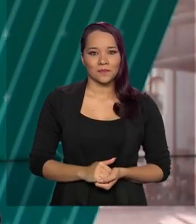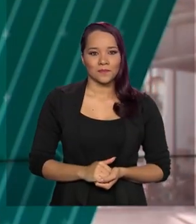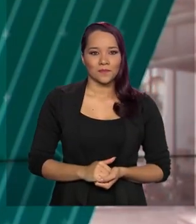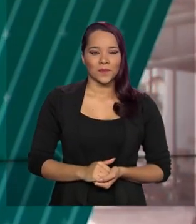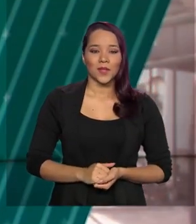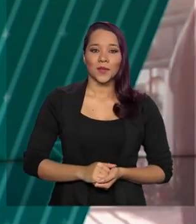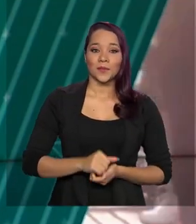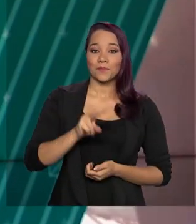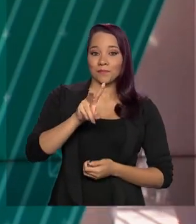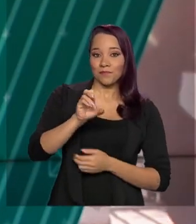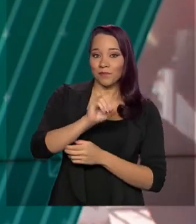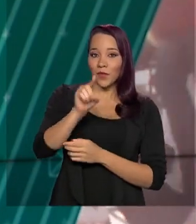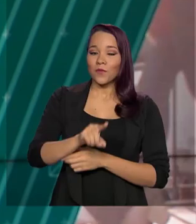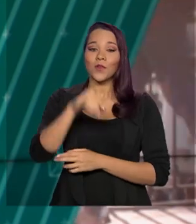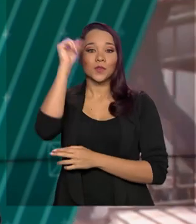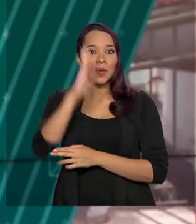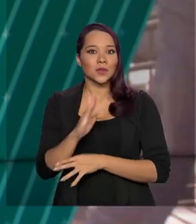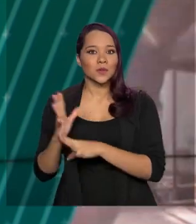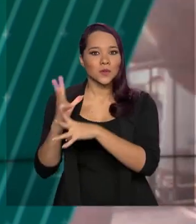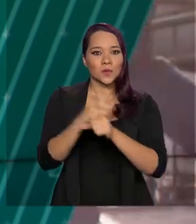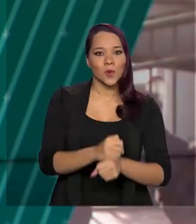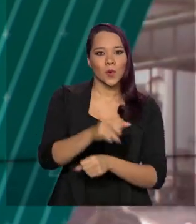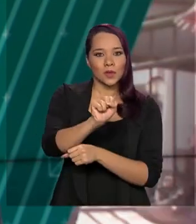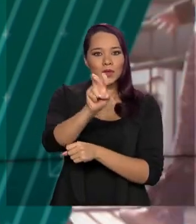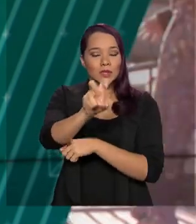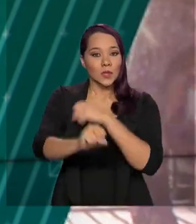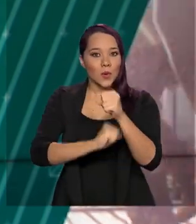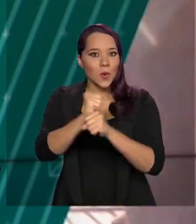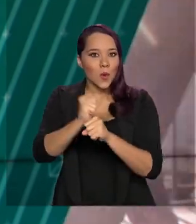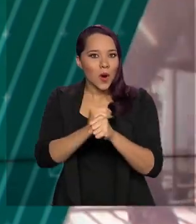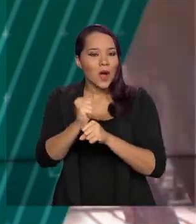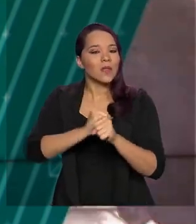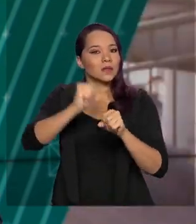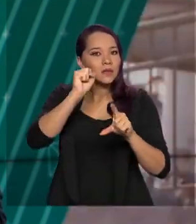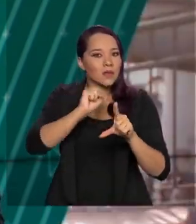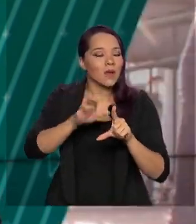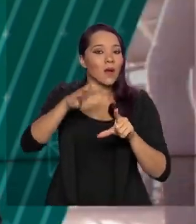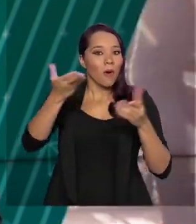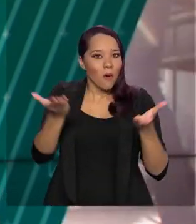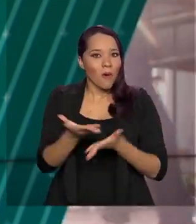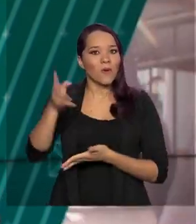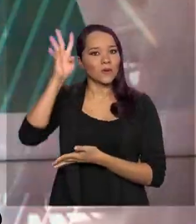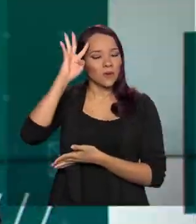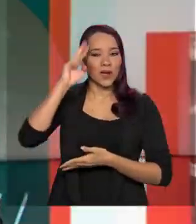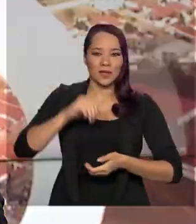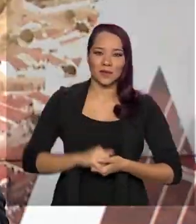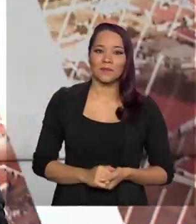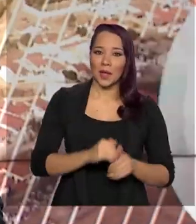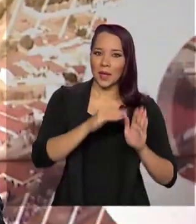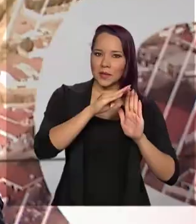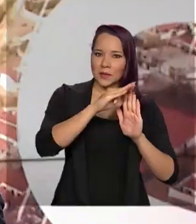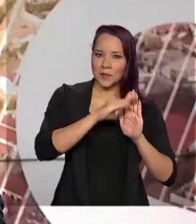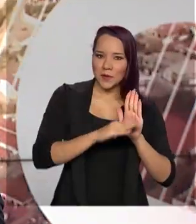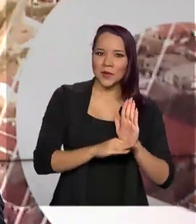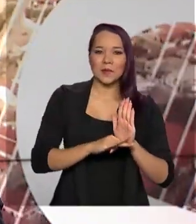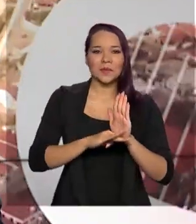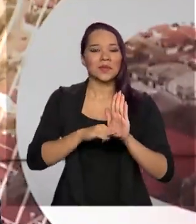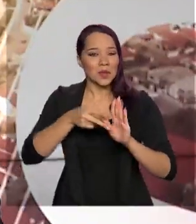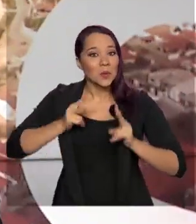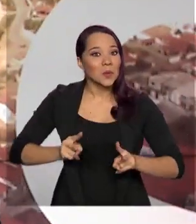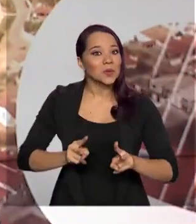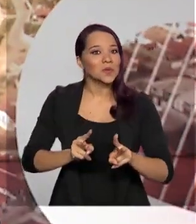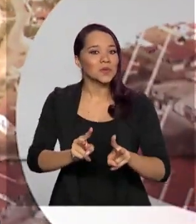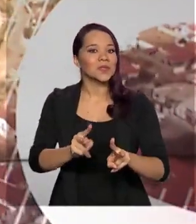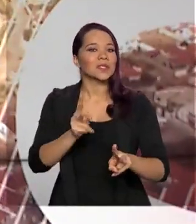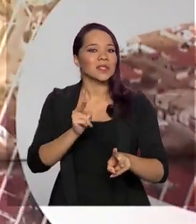A Voz do Brasil completou 85 anos no ar nessa quarta-feira. O programa que contou e continua